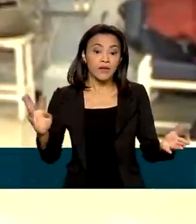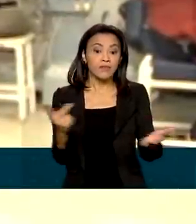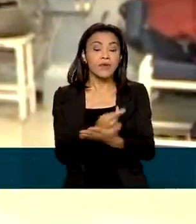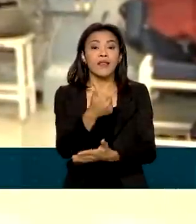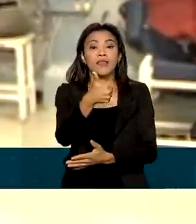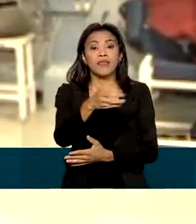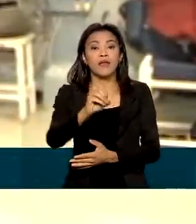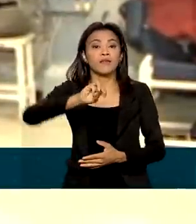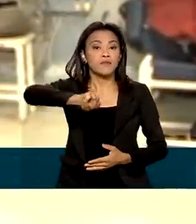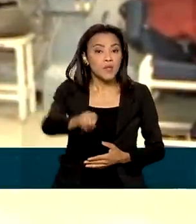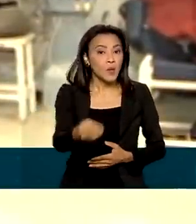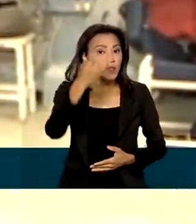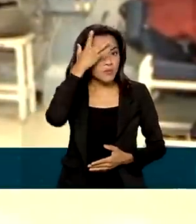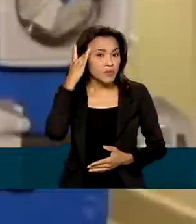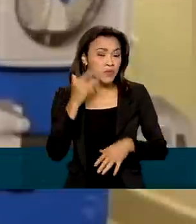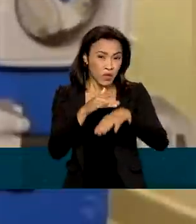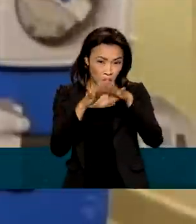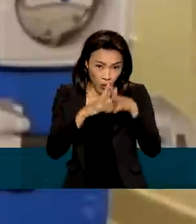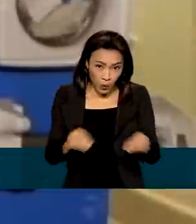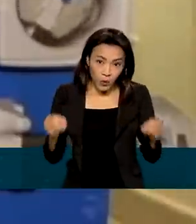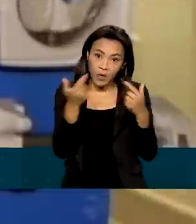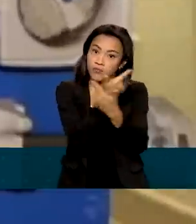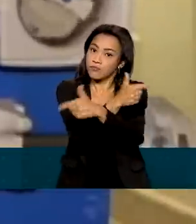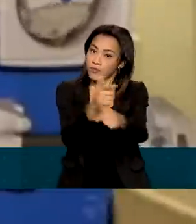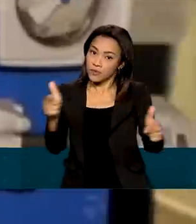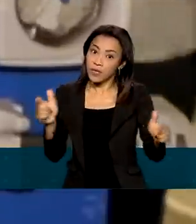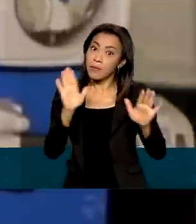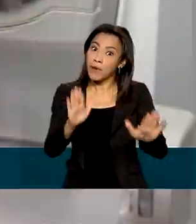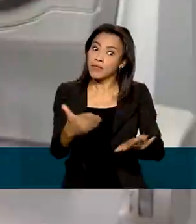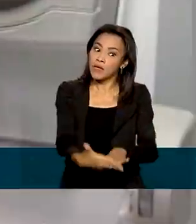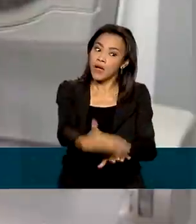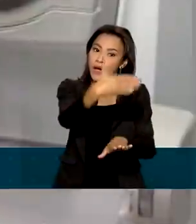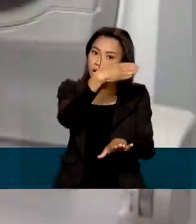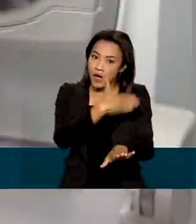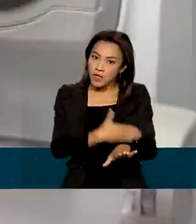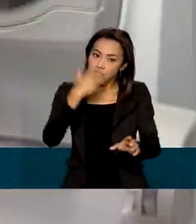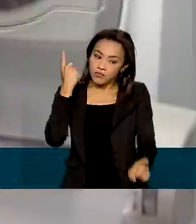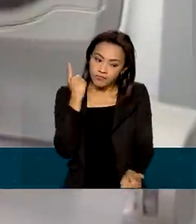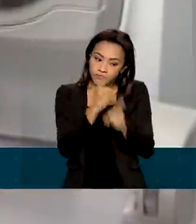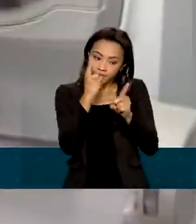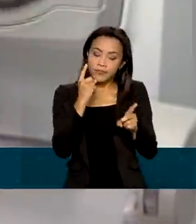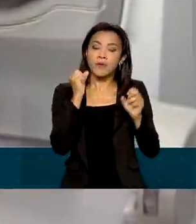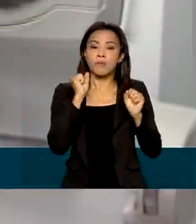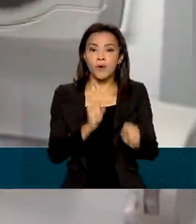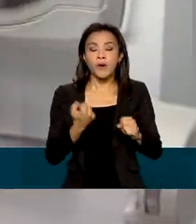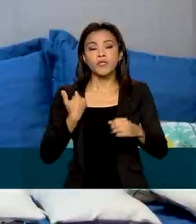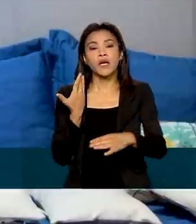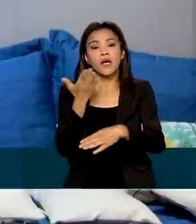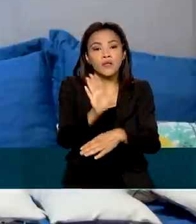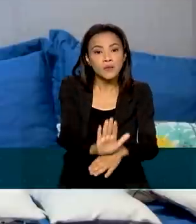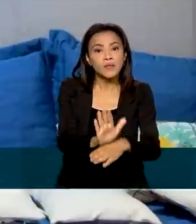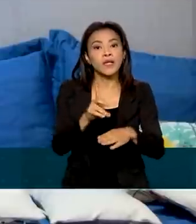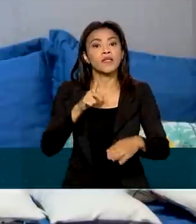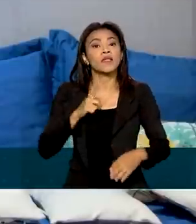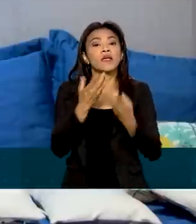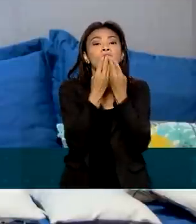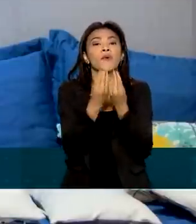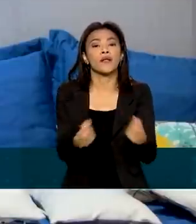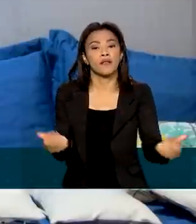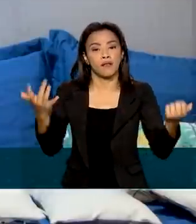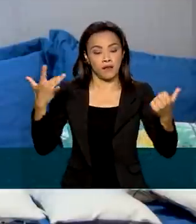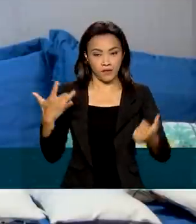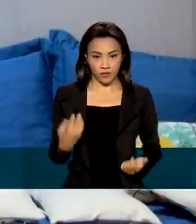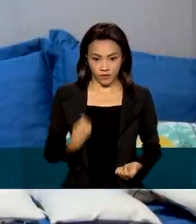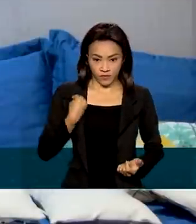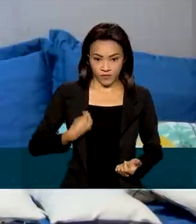brasileiros, não tem cura. Mas o diagnóstico precoce pode ajudar o paciente a ter mais qualidade de